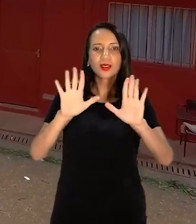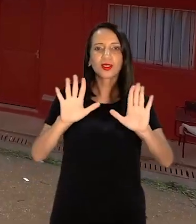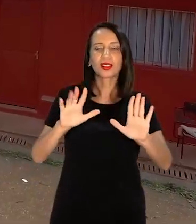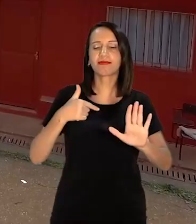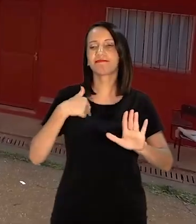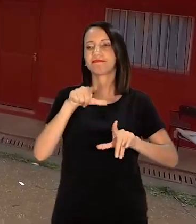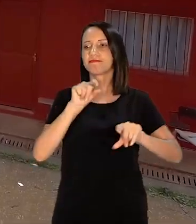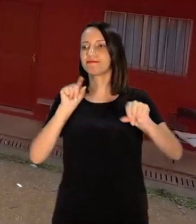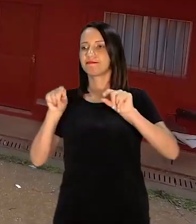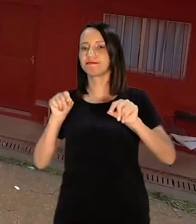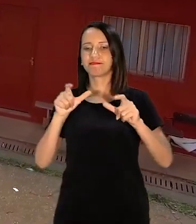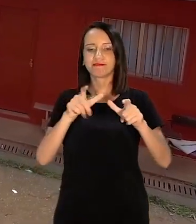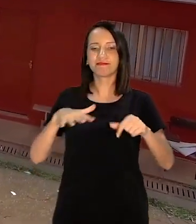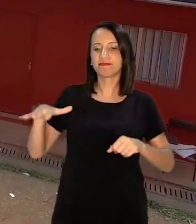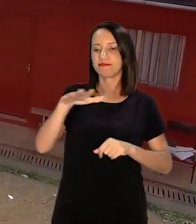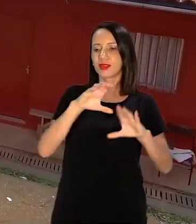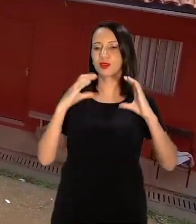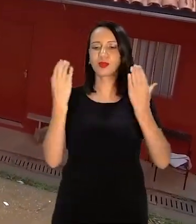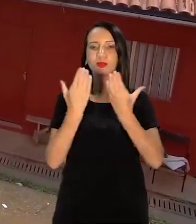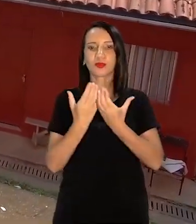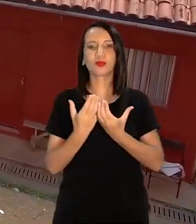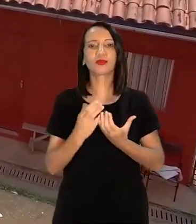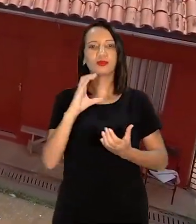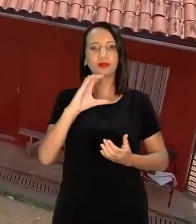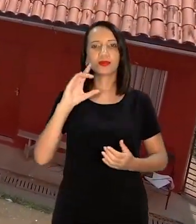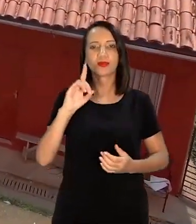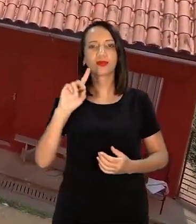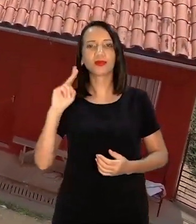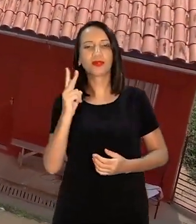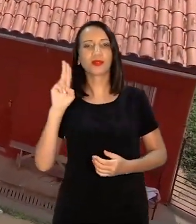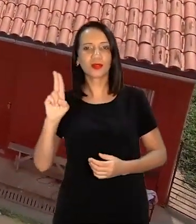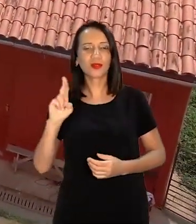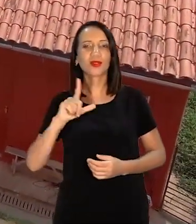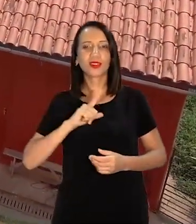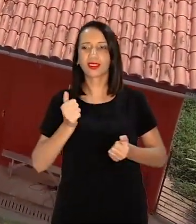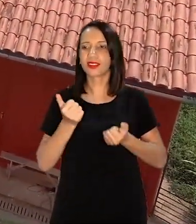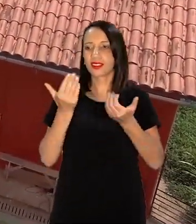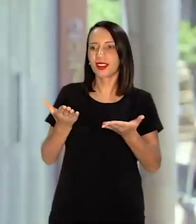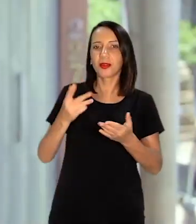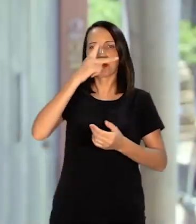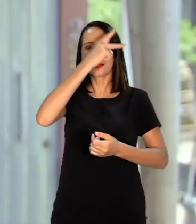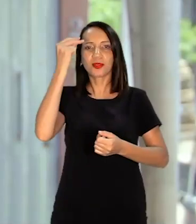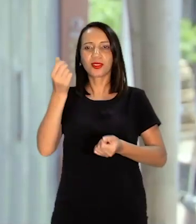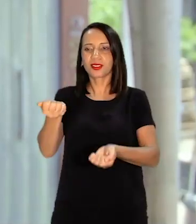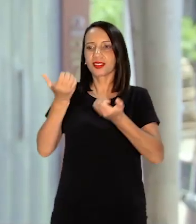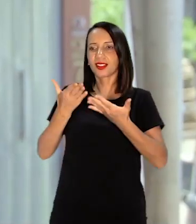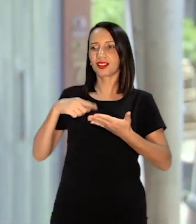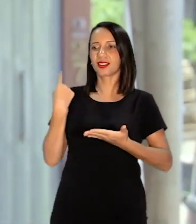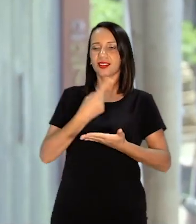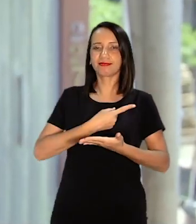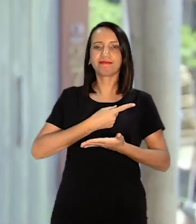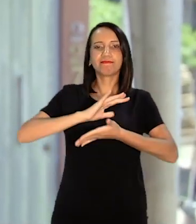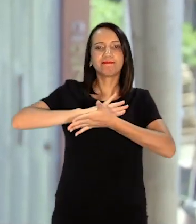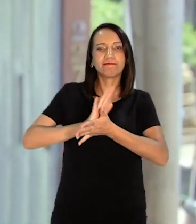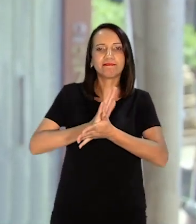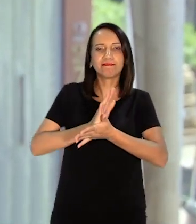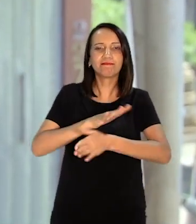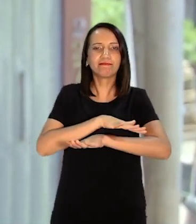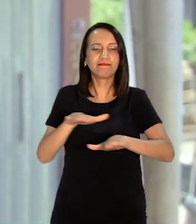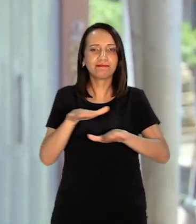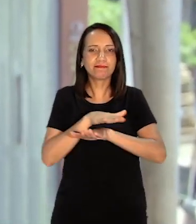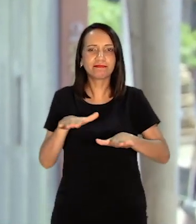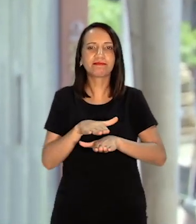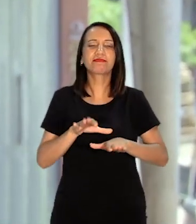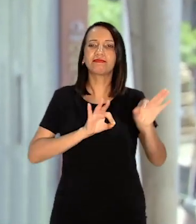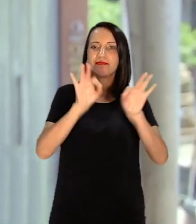aqui é o espaço da comunidade, né? O CDHU cedeu para a prefeitura e cedeu para nós Porque o que mais mata projeto social é aluguel, né?